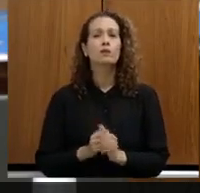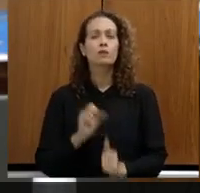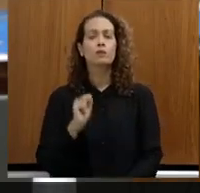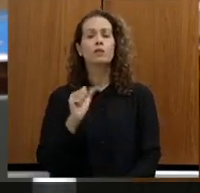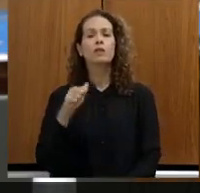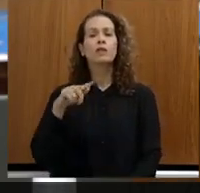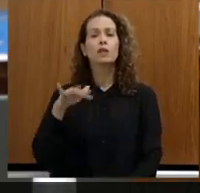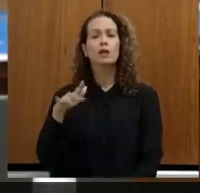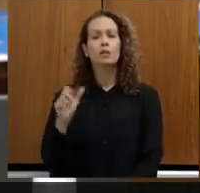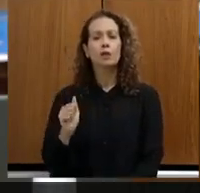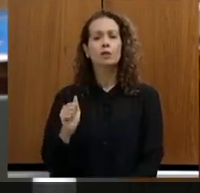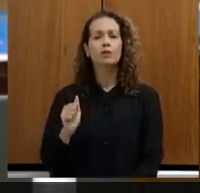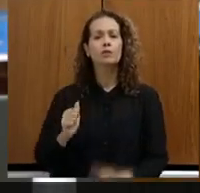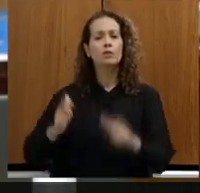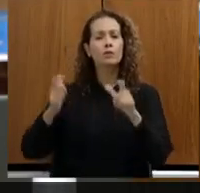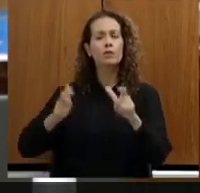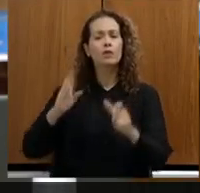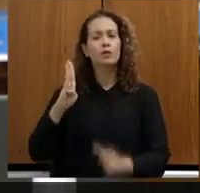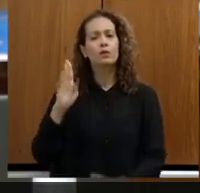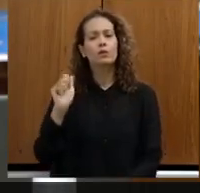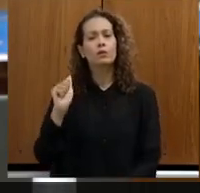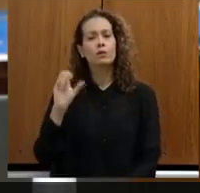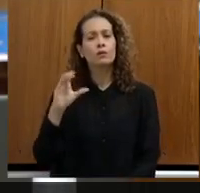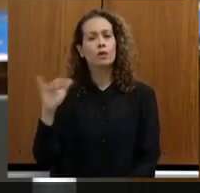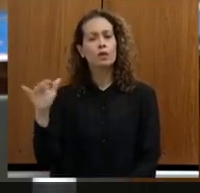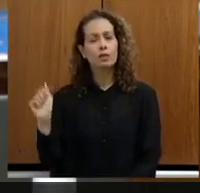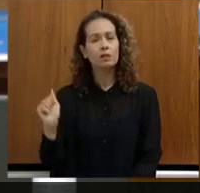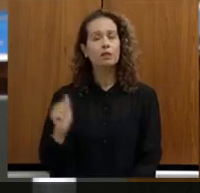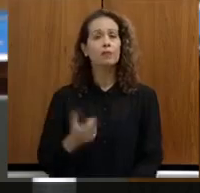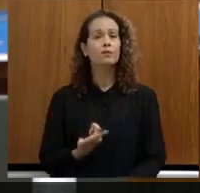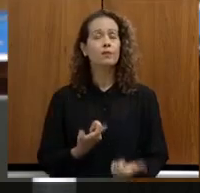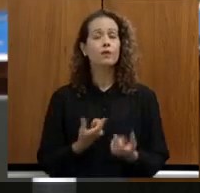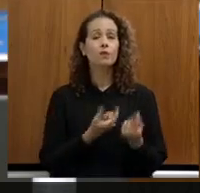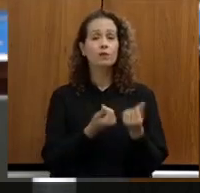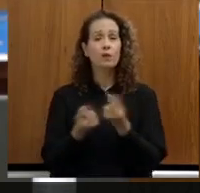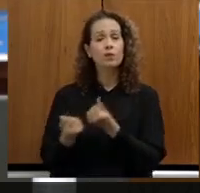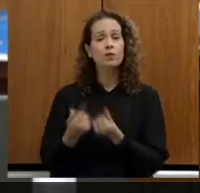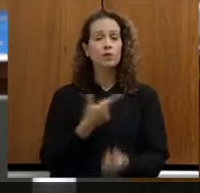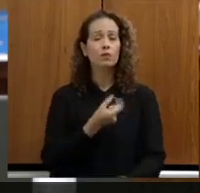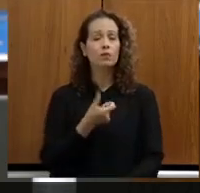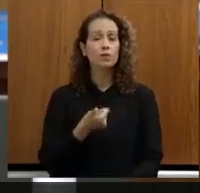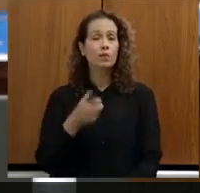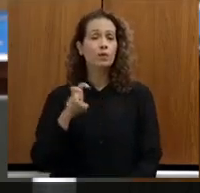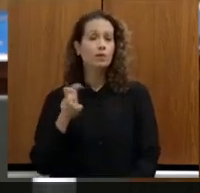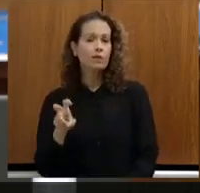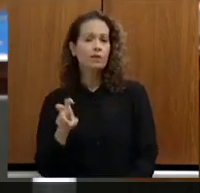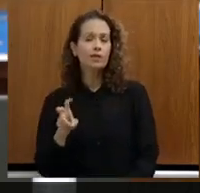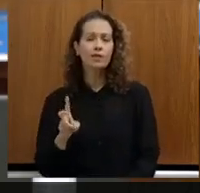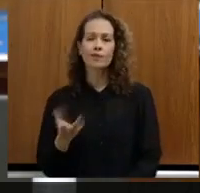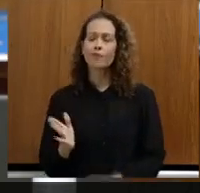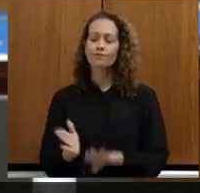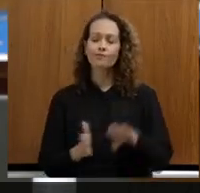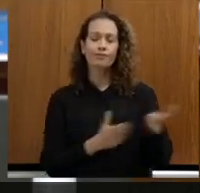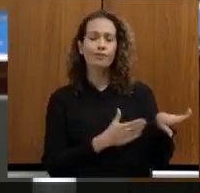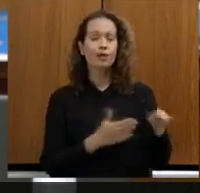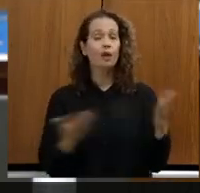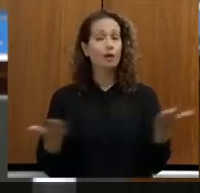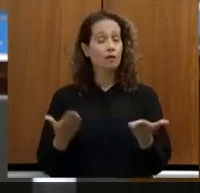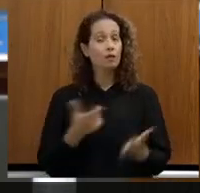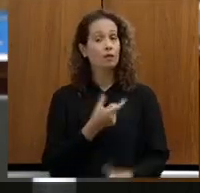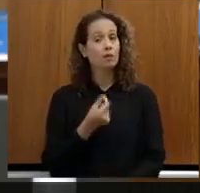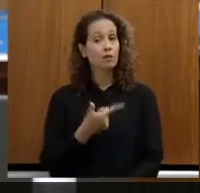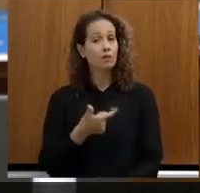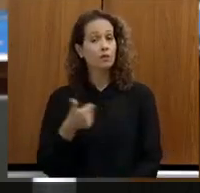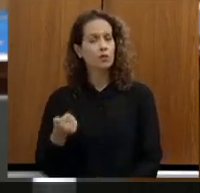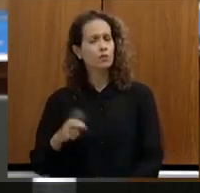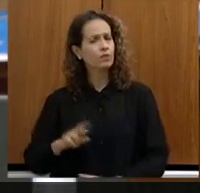um tema tão importante e que os valores de 2015 não mais são praticáveis agora, em 2021.